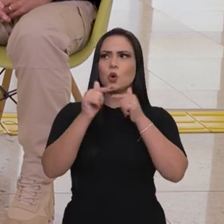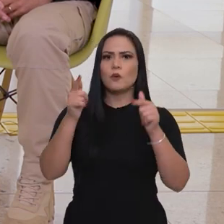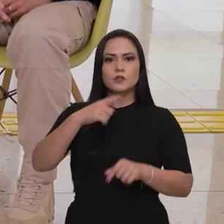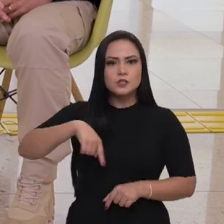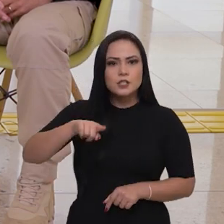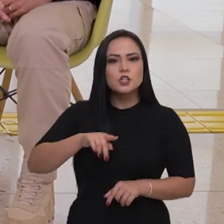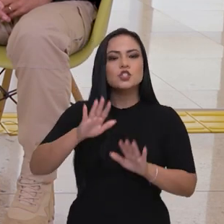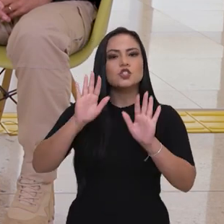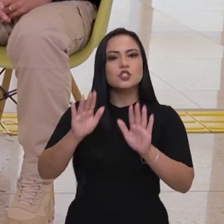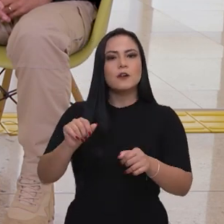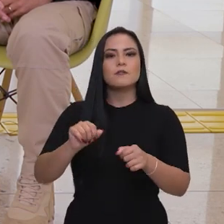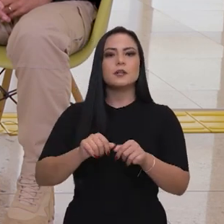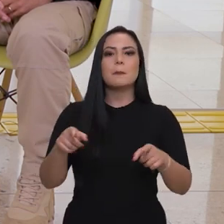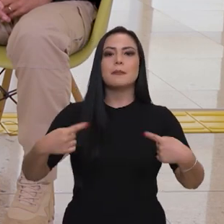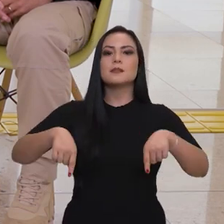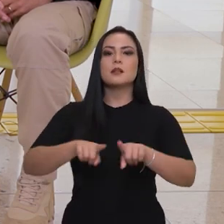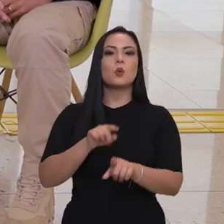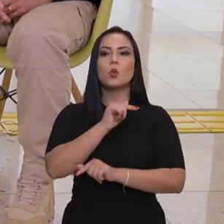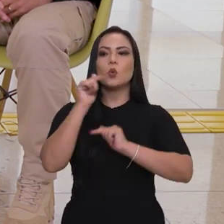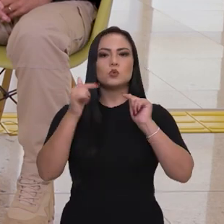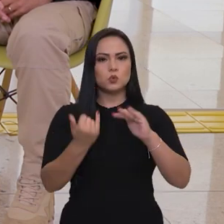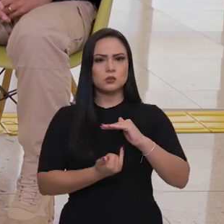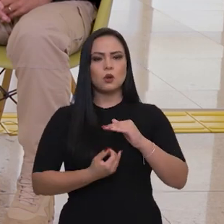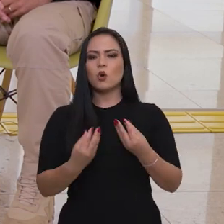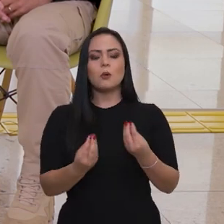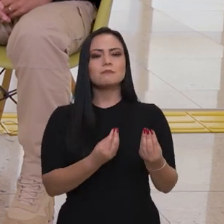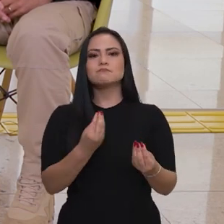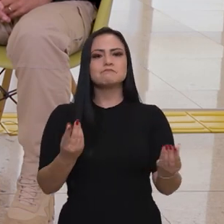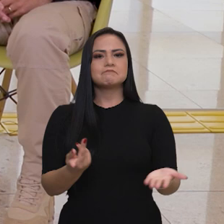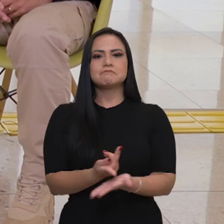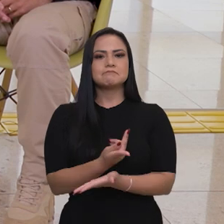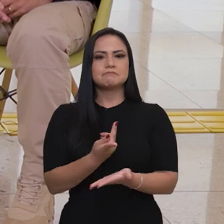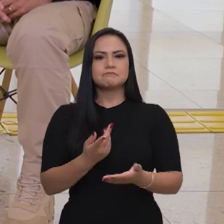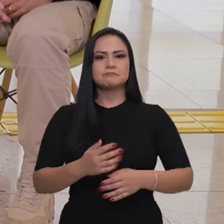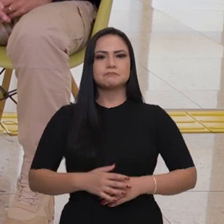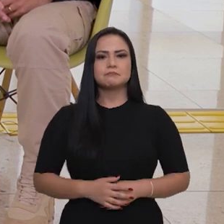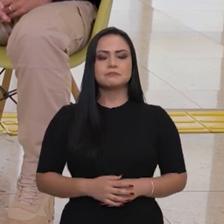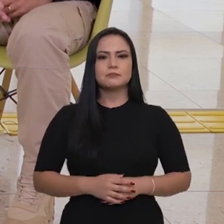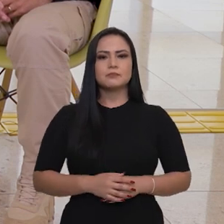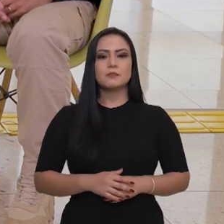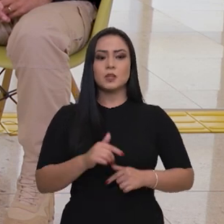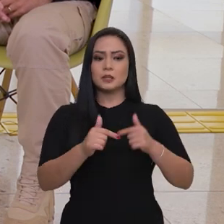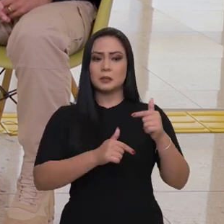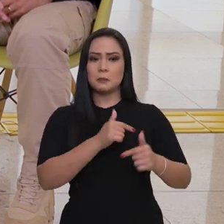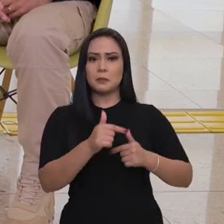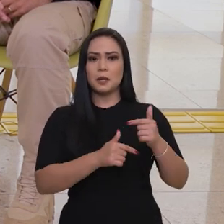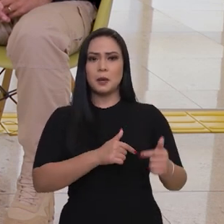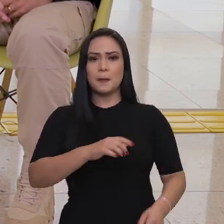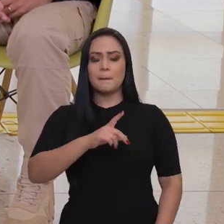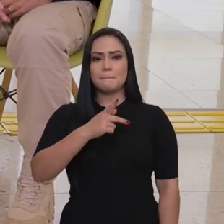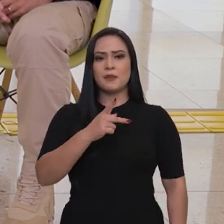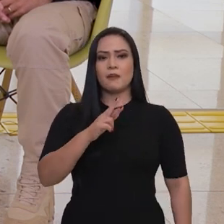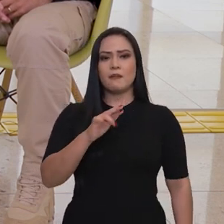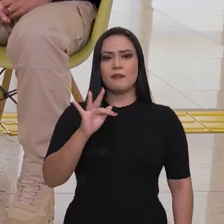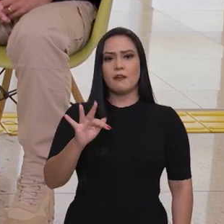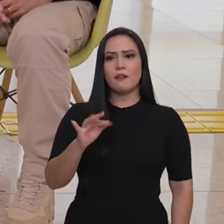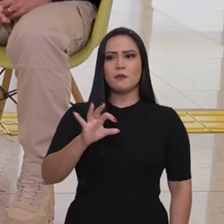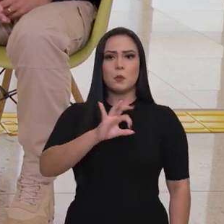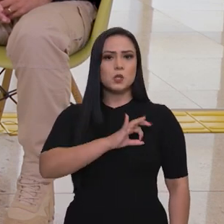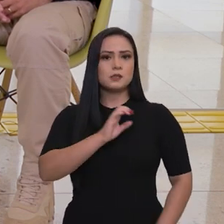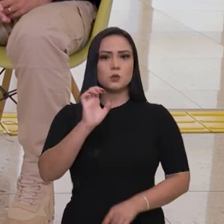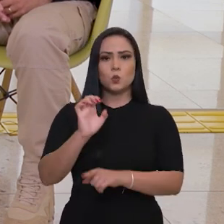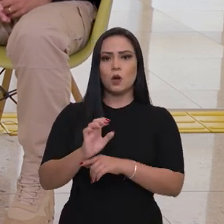outros de vocês, são feitos em parceria com outras instituições, né? Como é o trabalho em parceria com Polícia Federal, Polícias